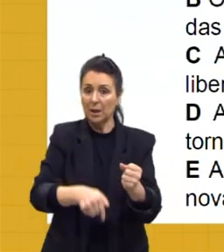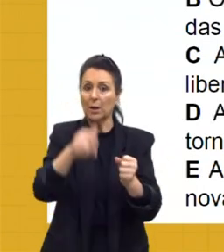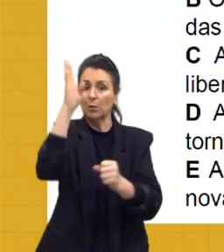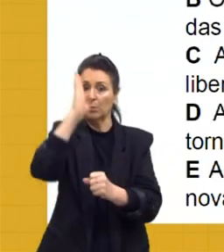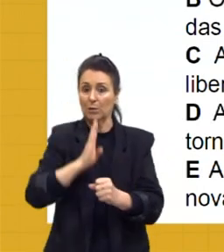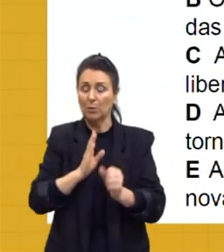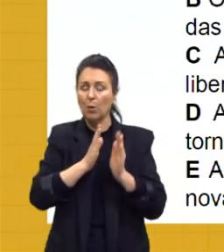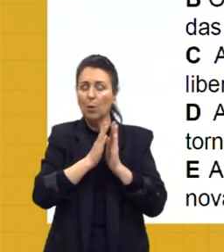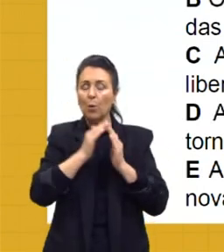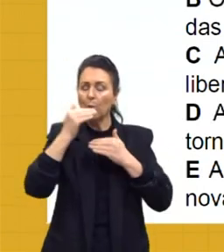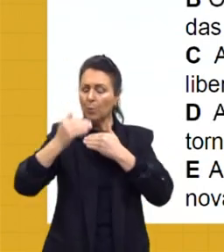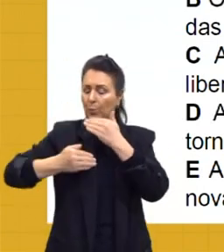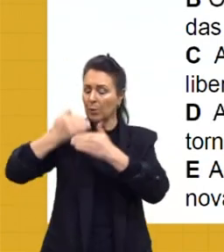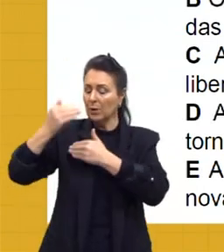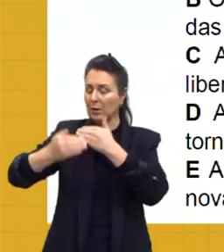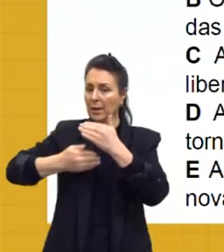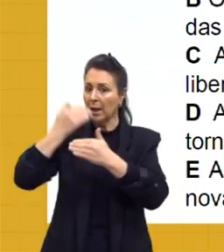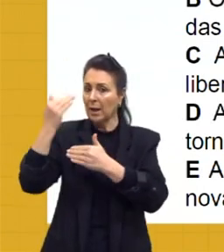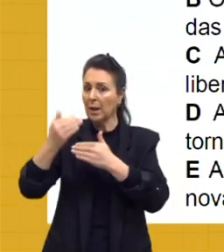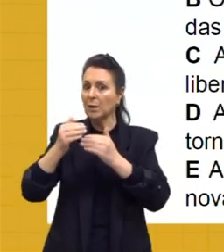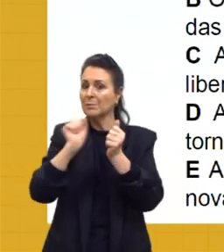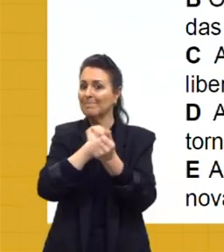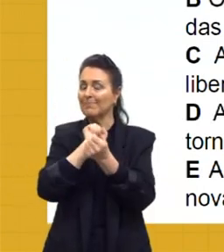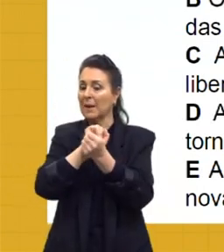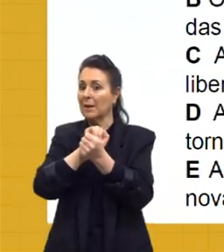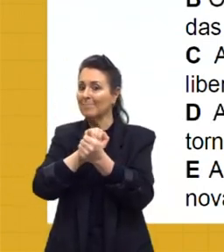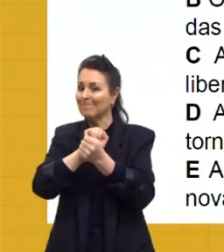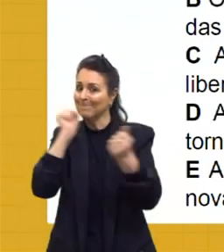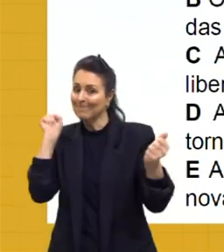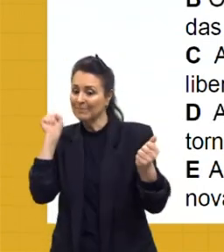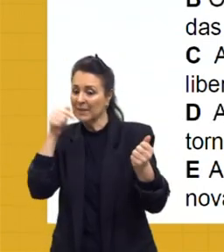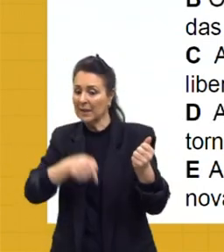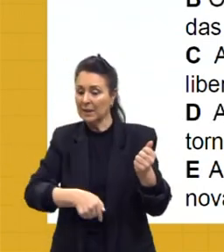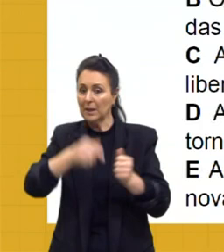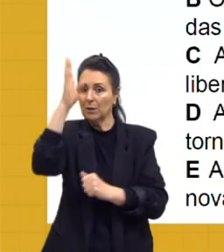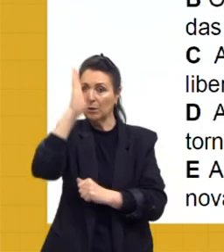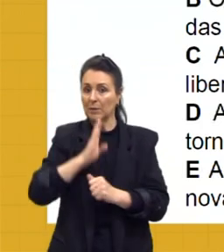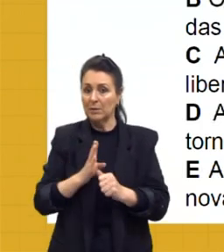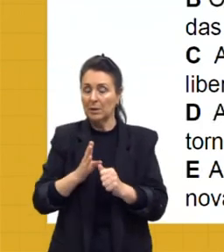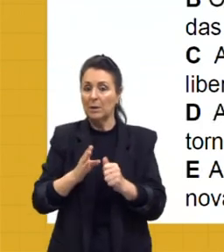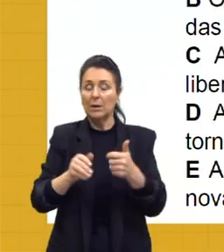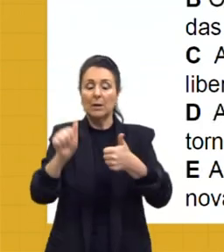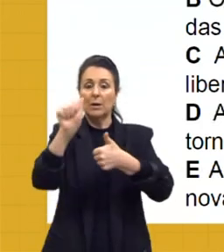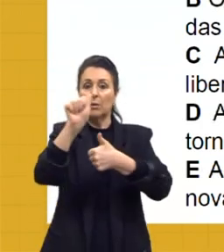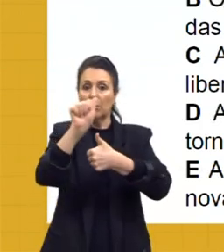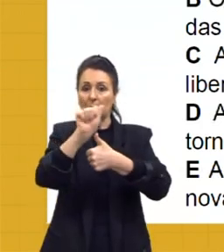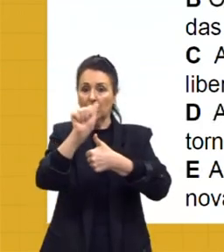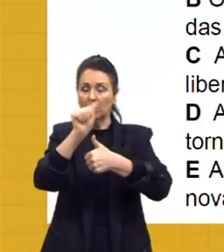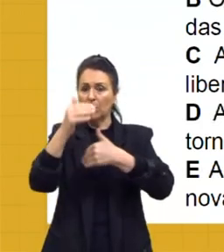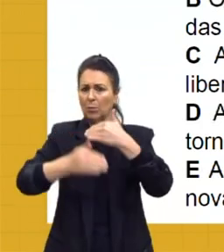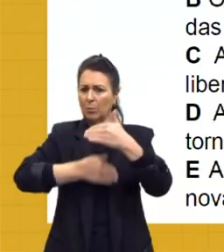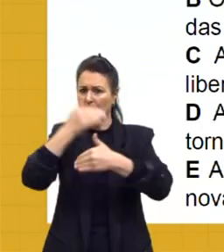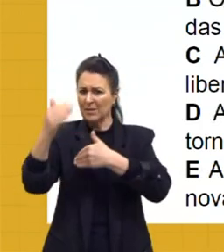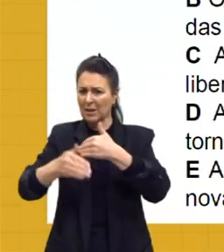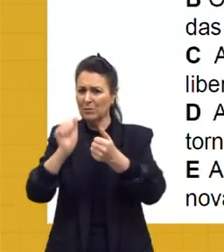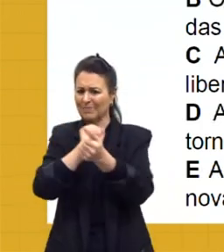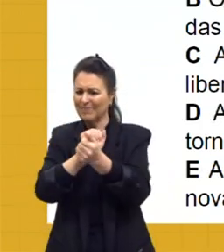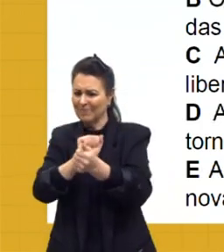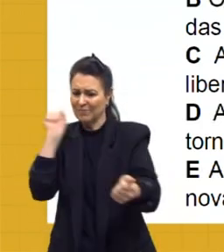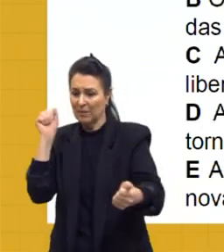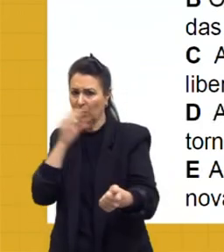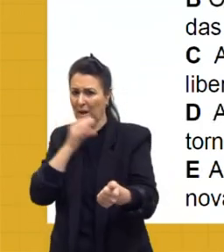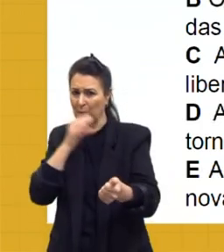Brasil, então, a gente tem que assinalar a opção correta. Na A, o processo abolicionista foi rápido porque